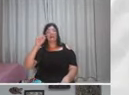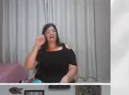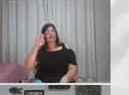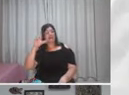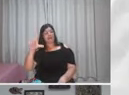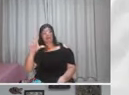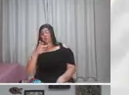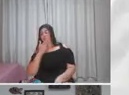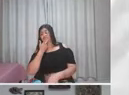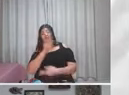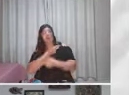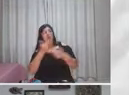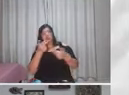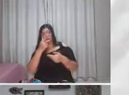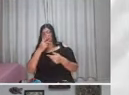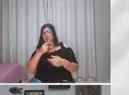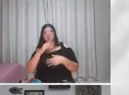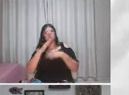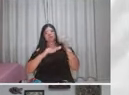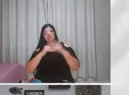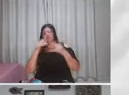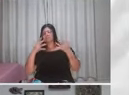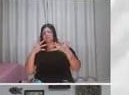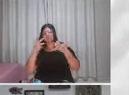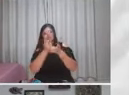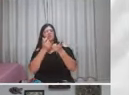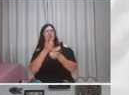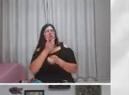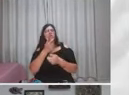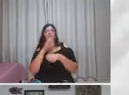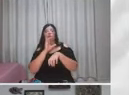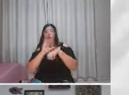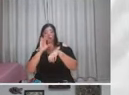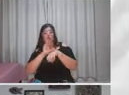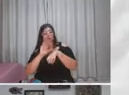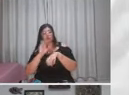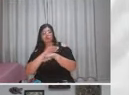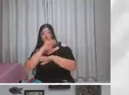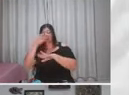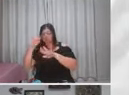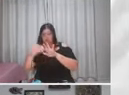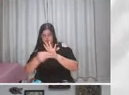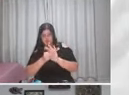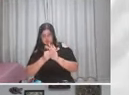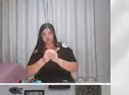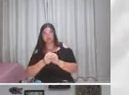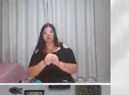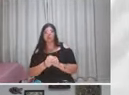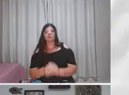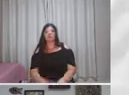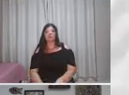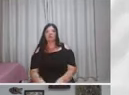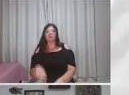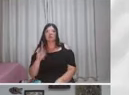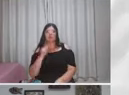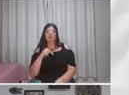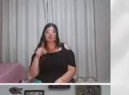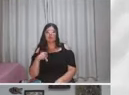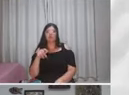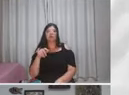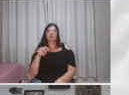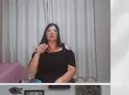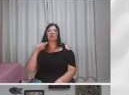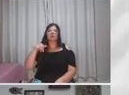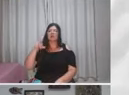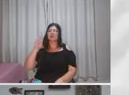Grandes nomes Você encontra também Vários cursos inteiros Curso da Professor Andréa Serpa Que já